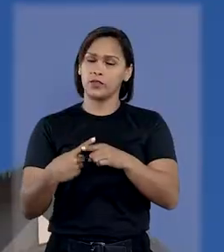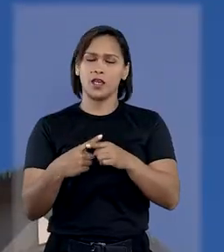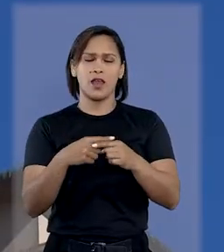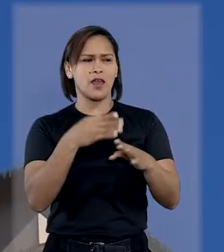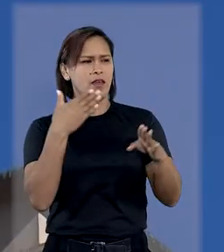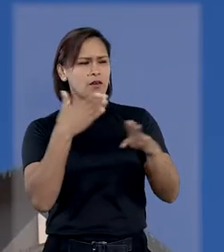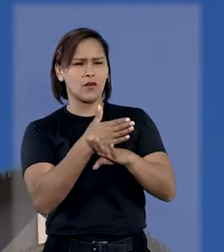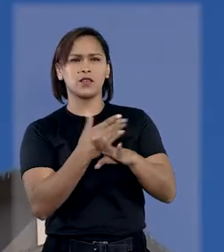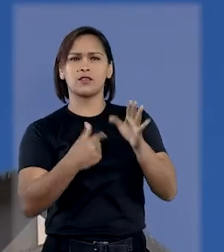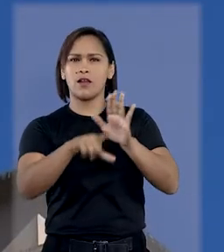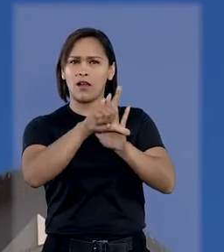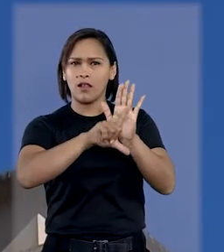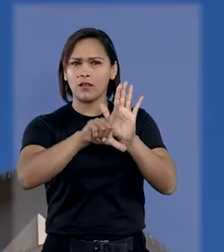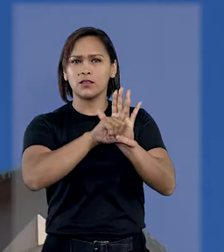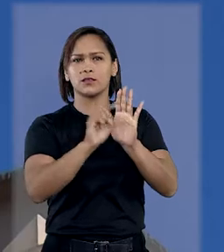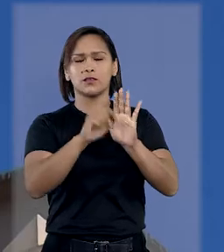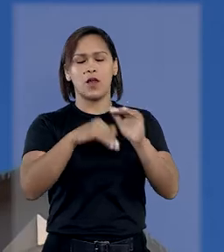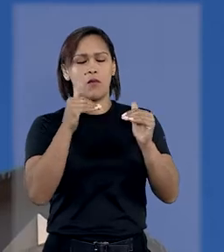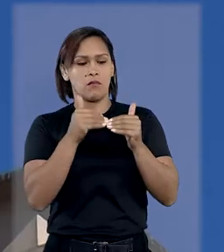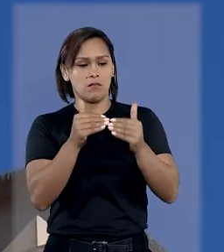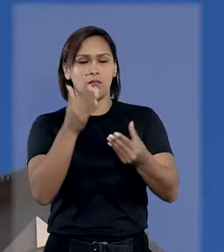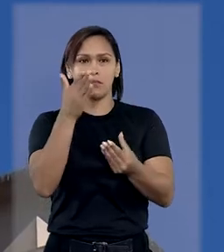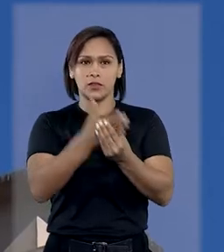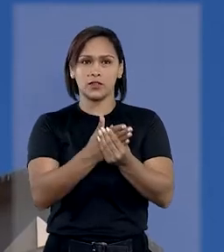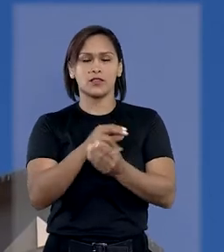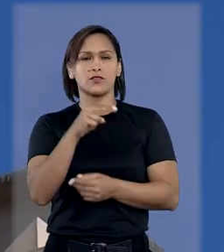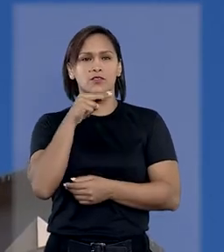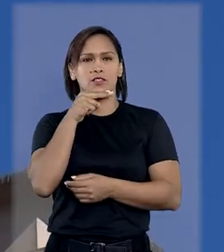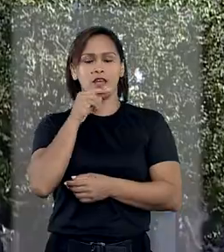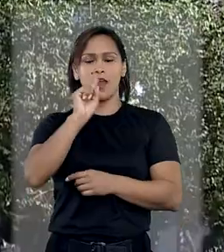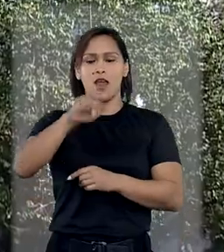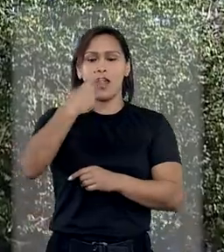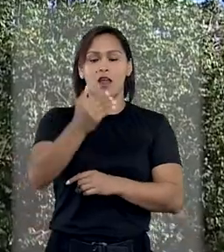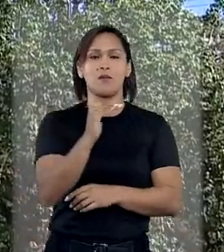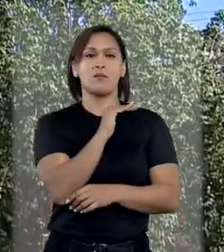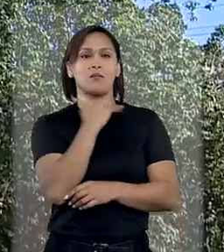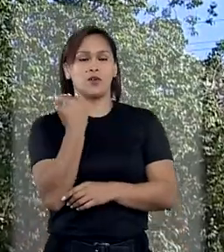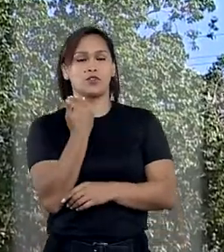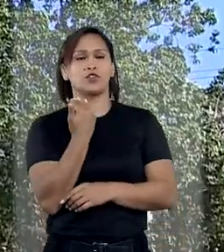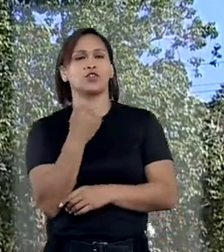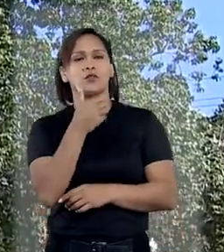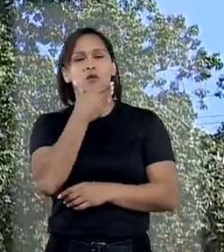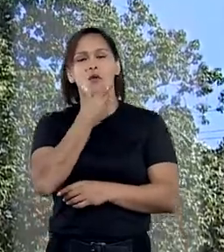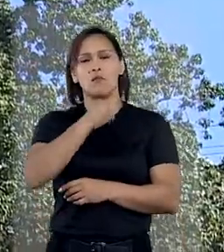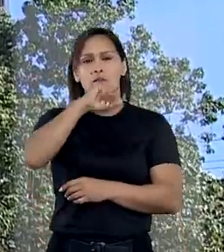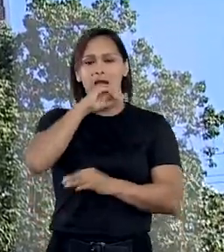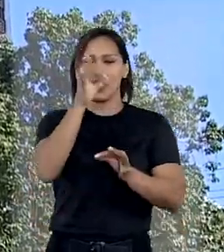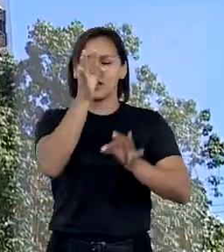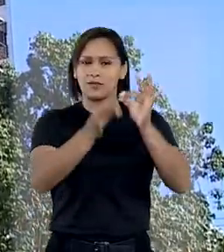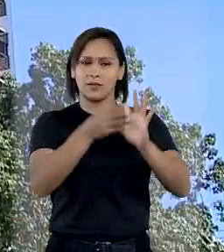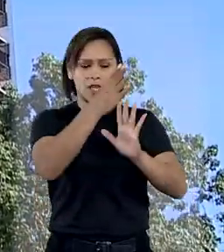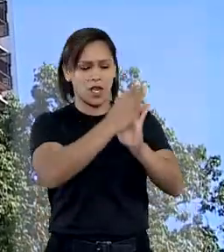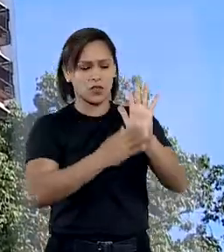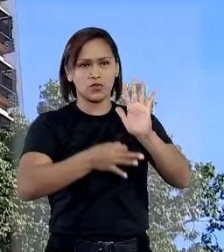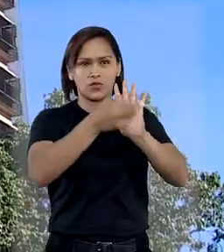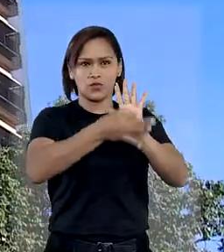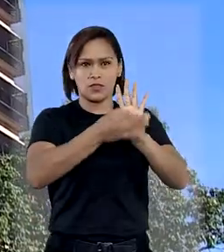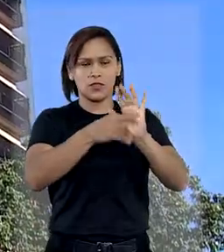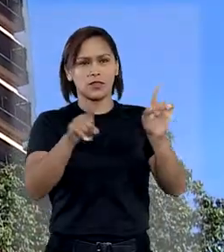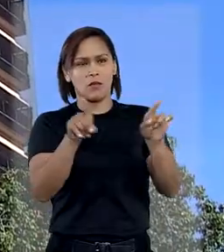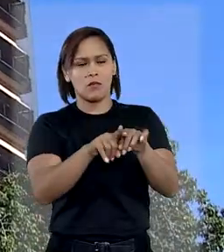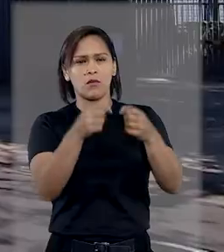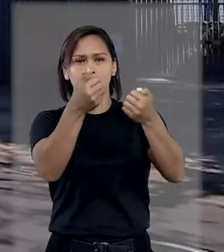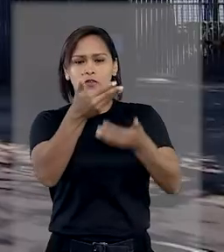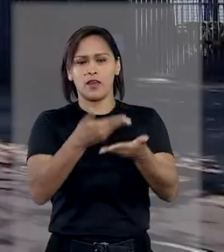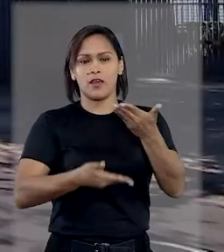que reconheceu a legitimidade processual ativa de netos que, após o falecimento do pai, ajuizaram a ação para que fosse